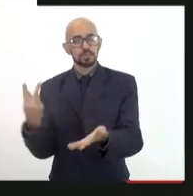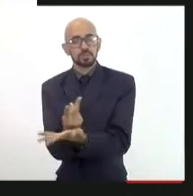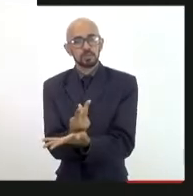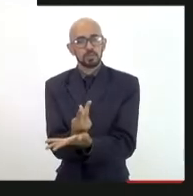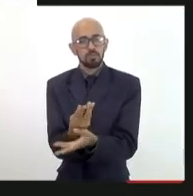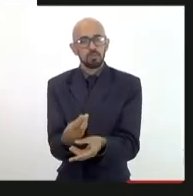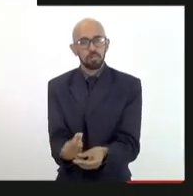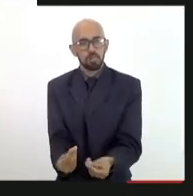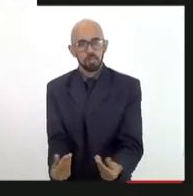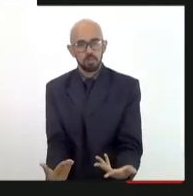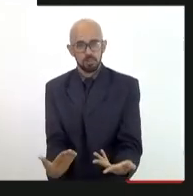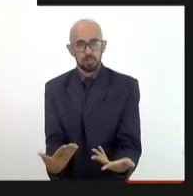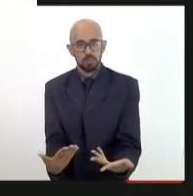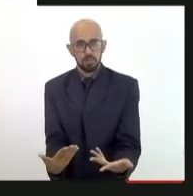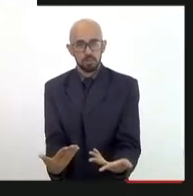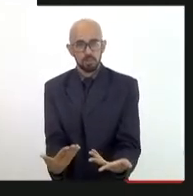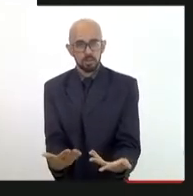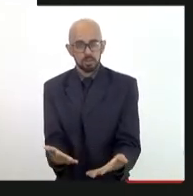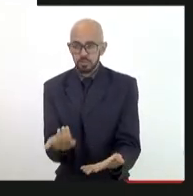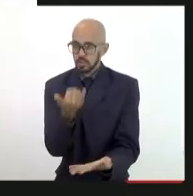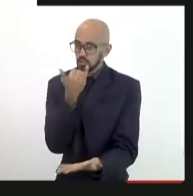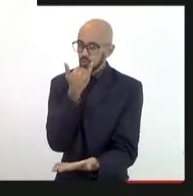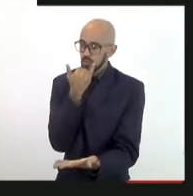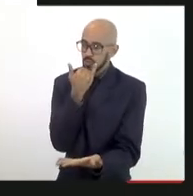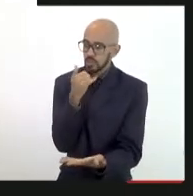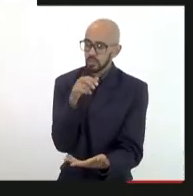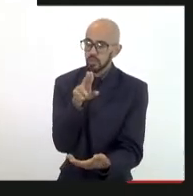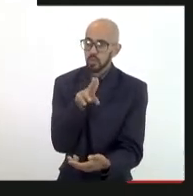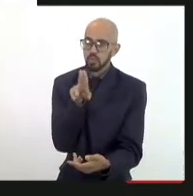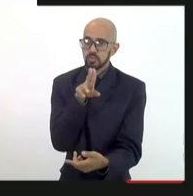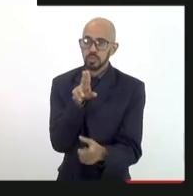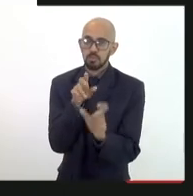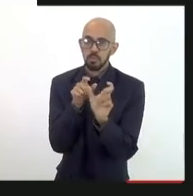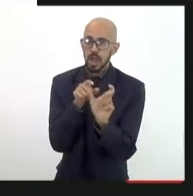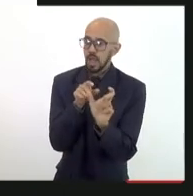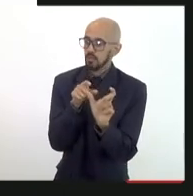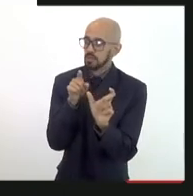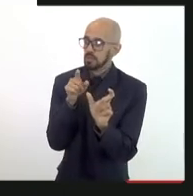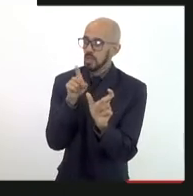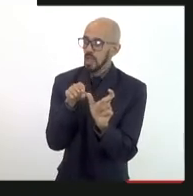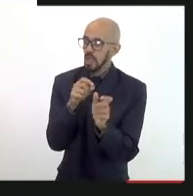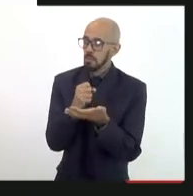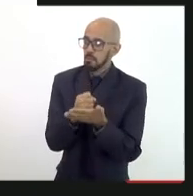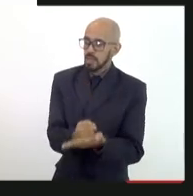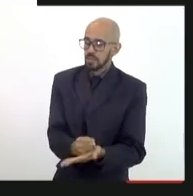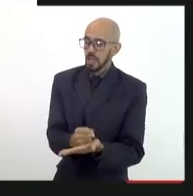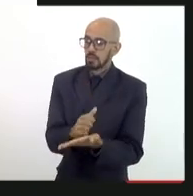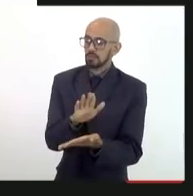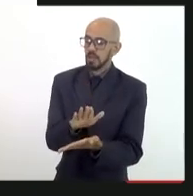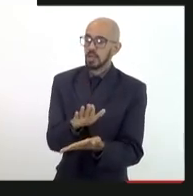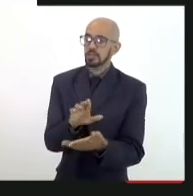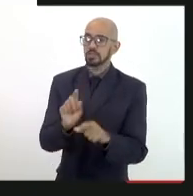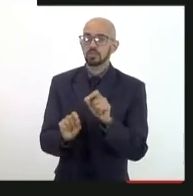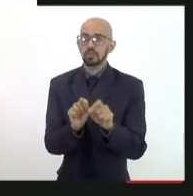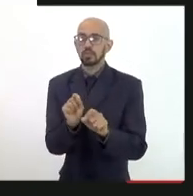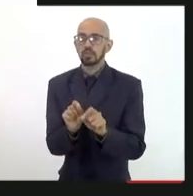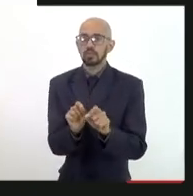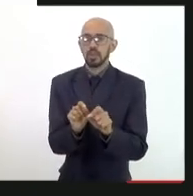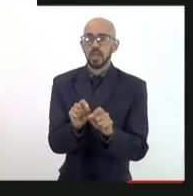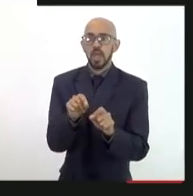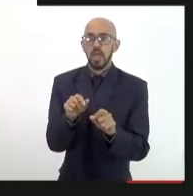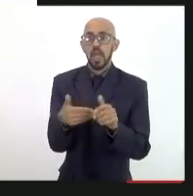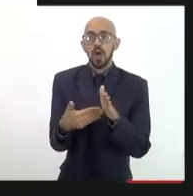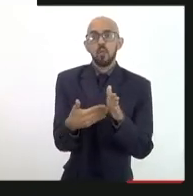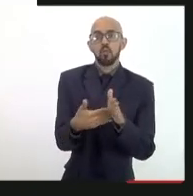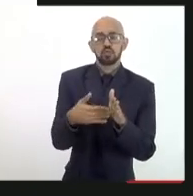Então, assim, eu quero, me desculpa se eu estou usando palavras às vezes pesadas, mas eu acho que nós estamos diante da última oportunidade e